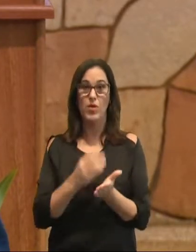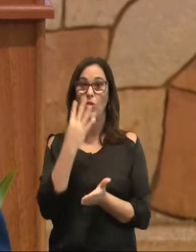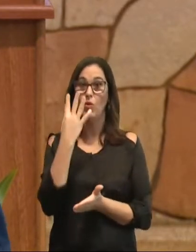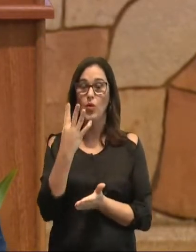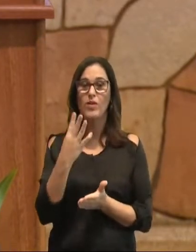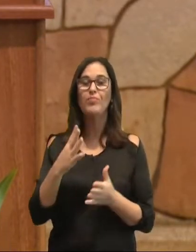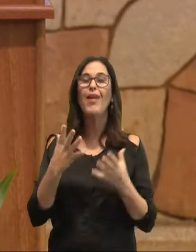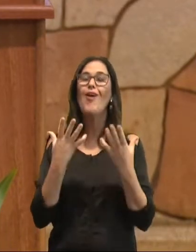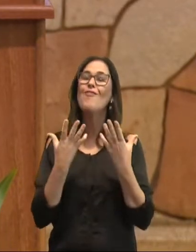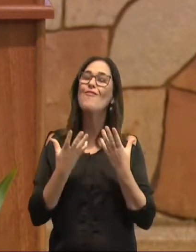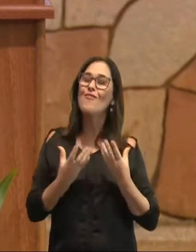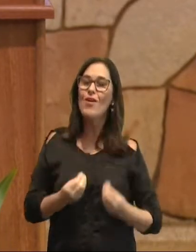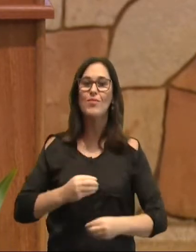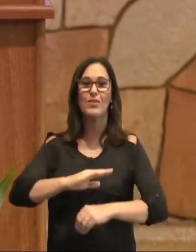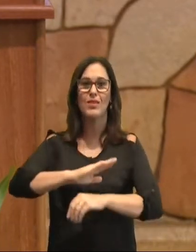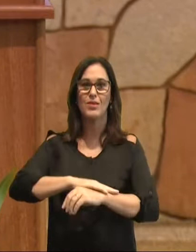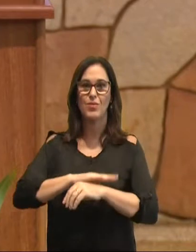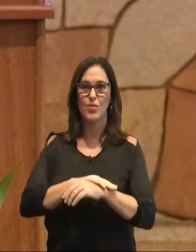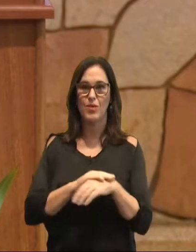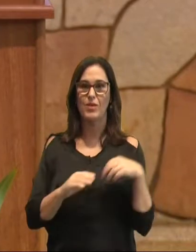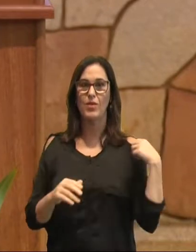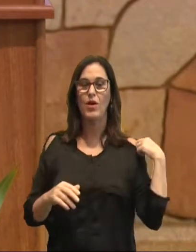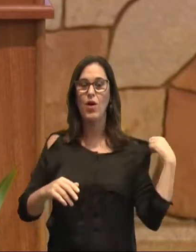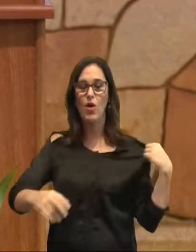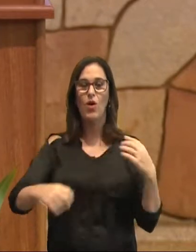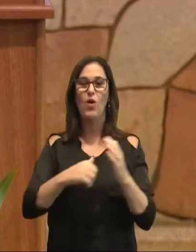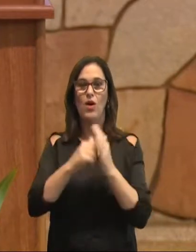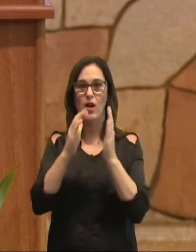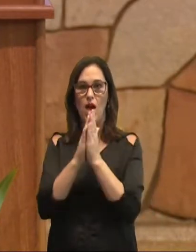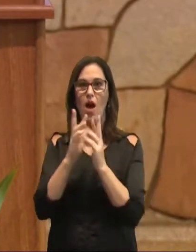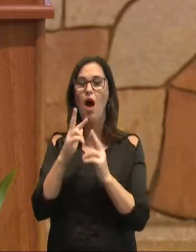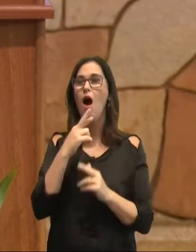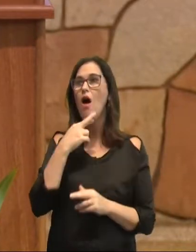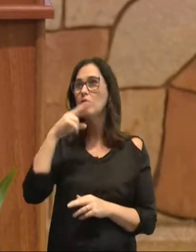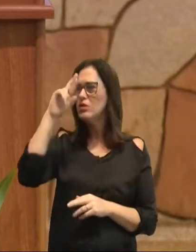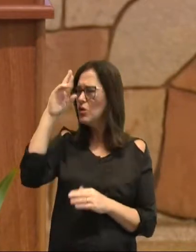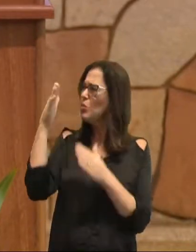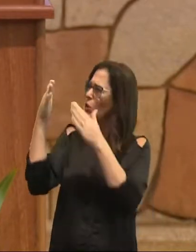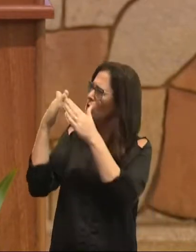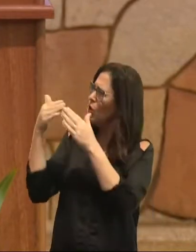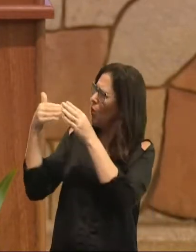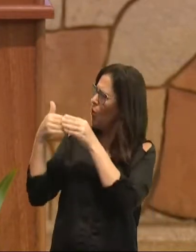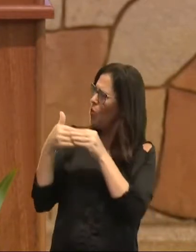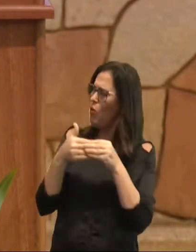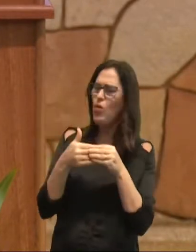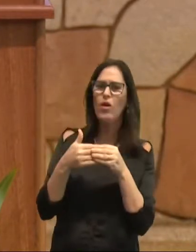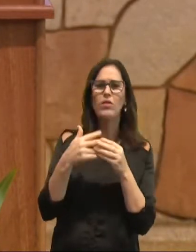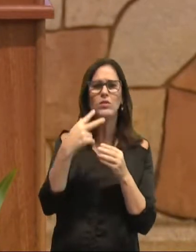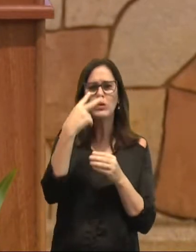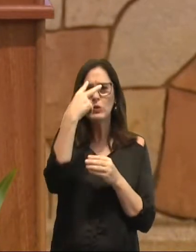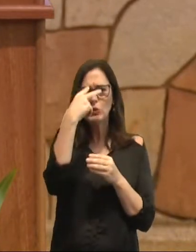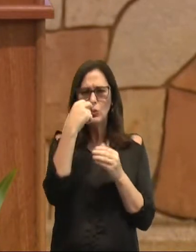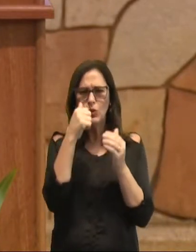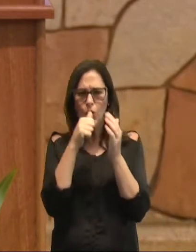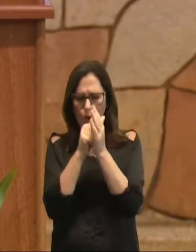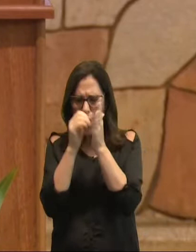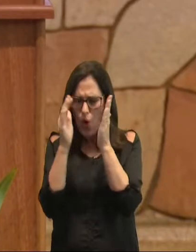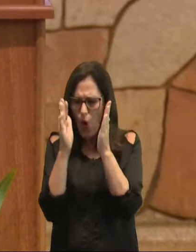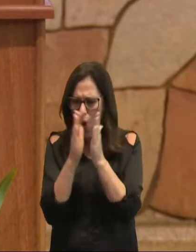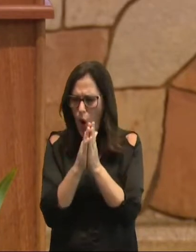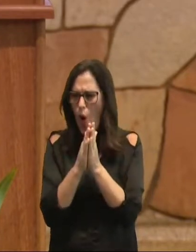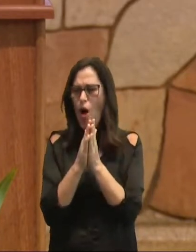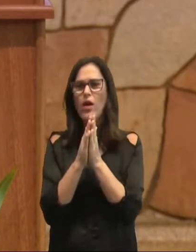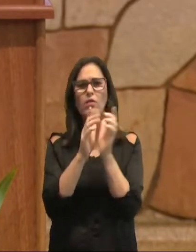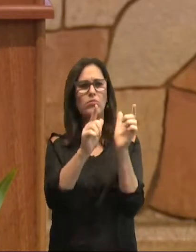Então vamos nesse momento orar ao Senhor, pedir a direção do Senhor. Feche os seus olhos, baixe a sua cabeça onde